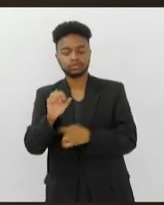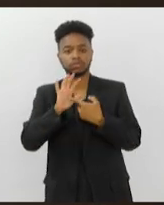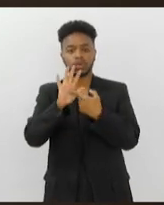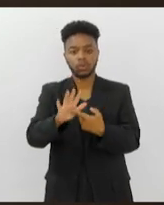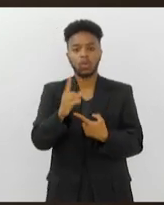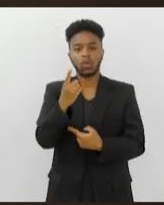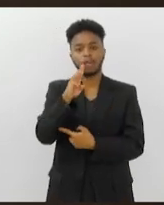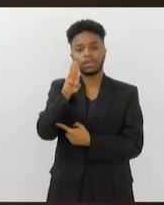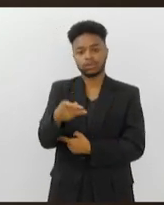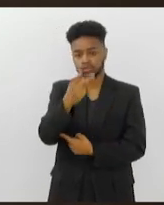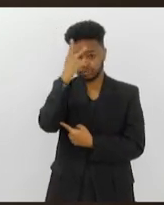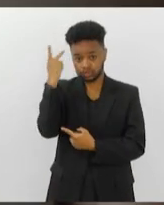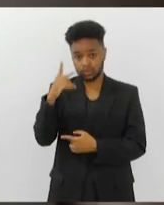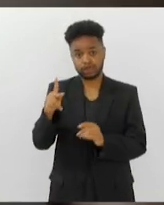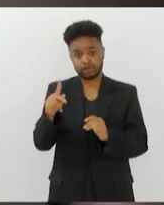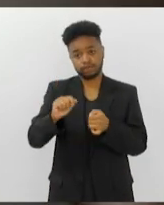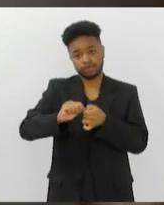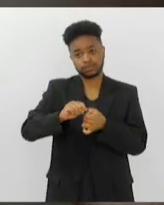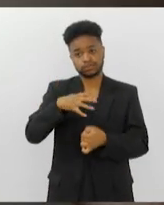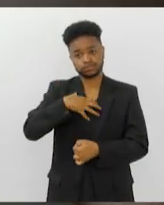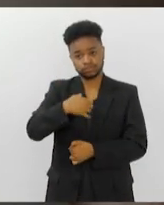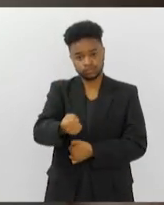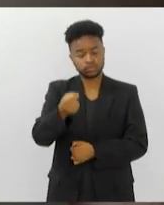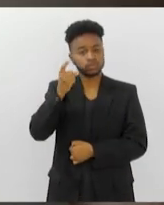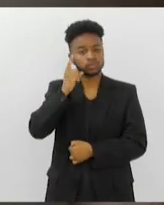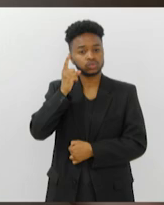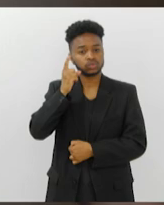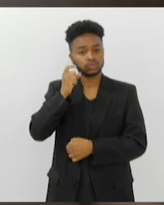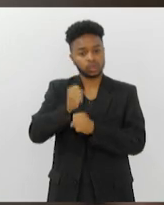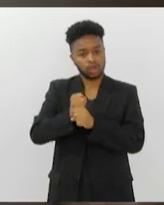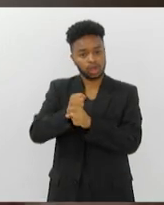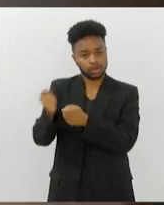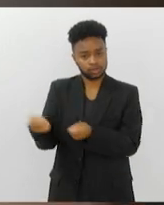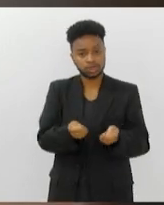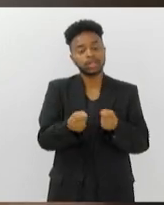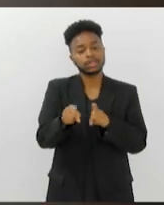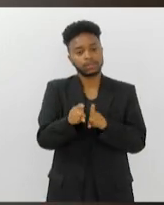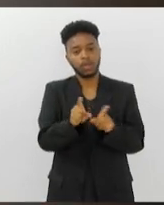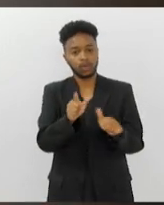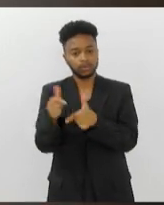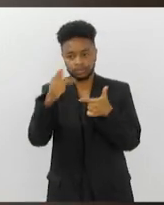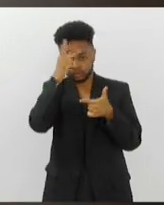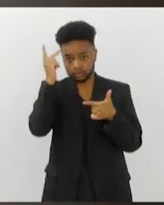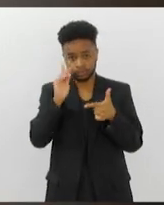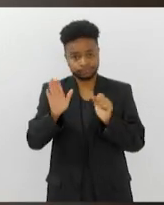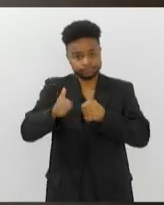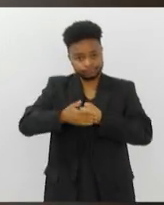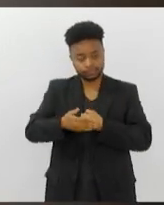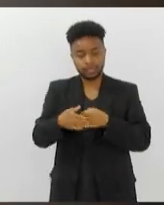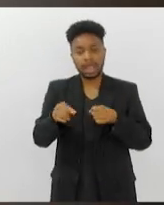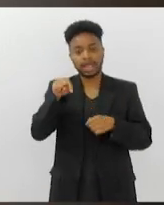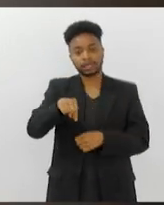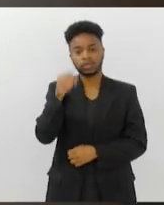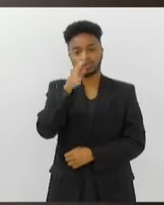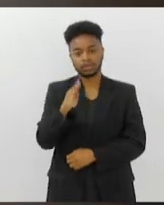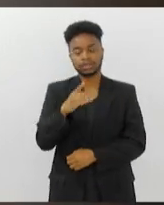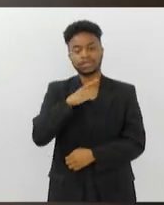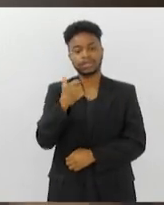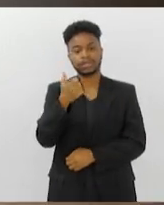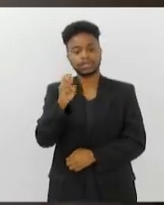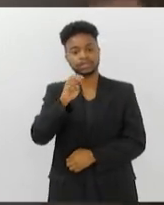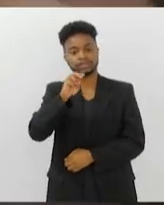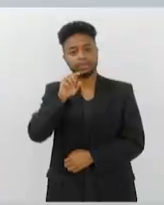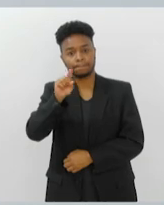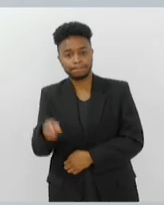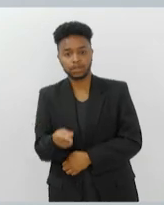suicídio a cada ano em todo o mundo, incluindo os casos subnotificados. No Brasil, já passamos de 15 mil casos notificados